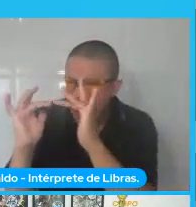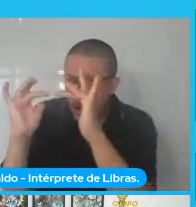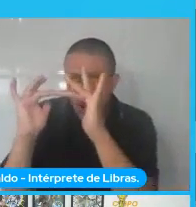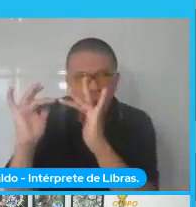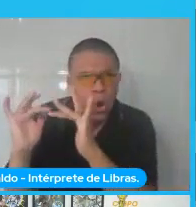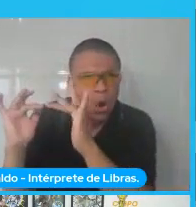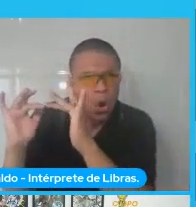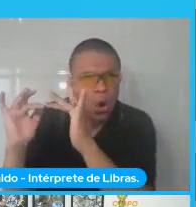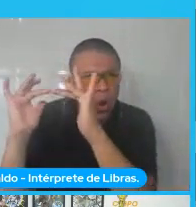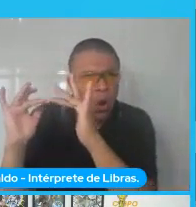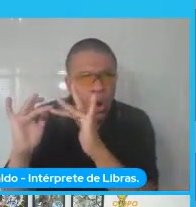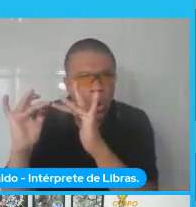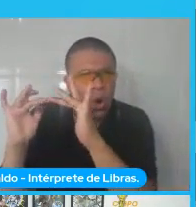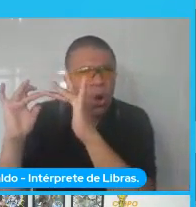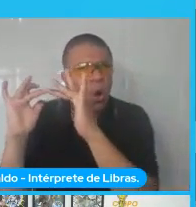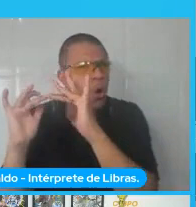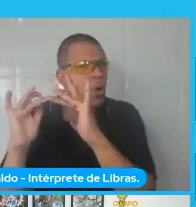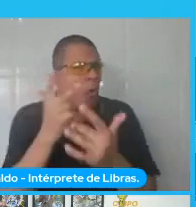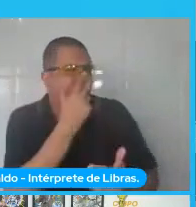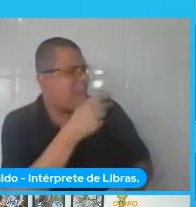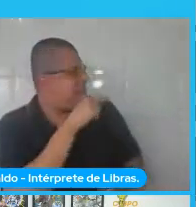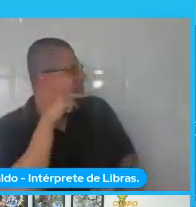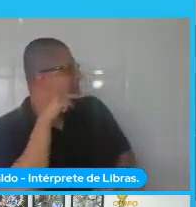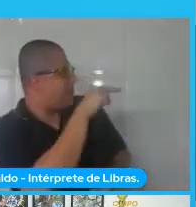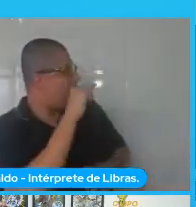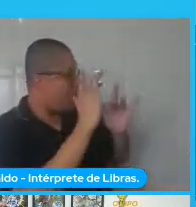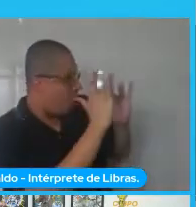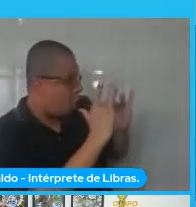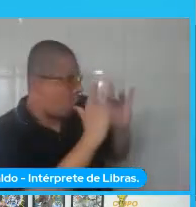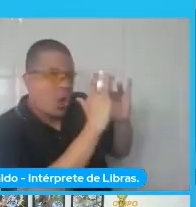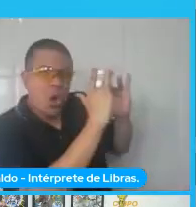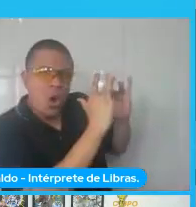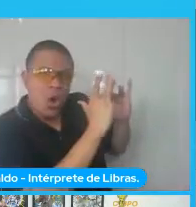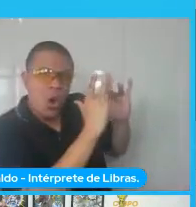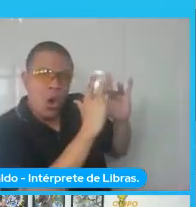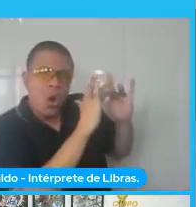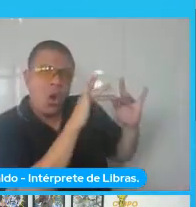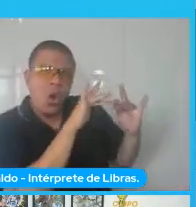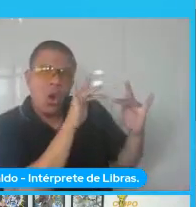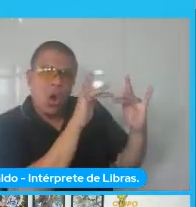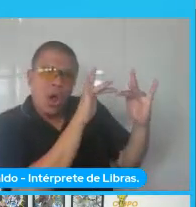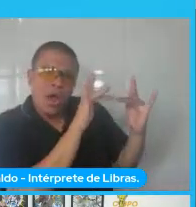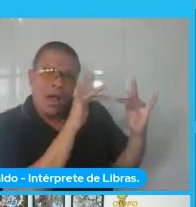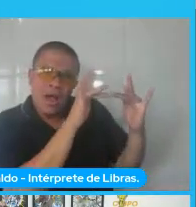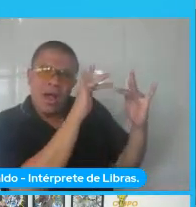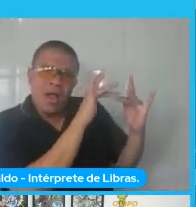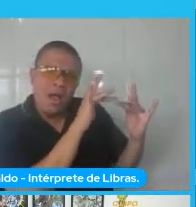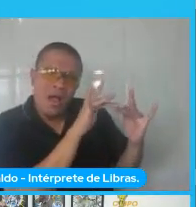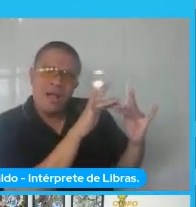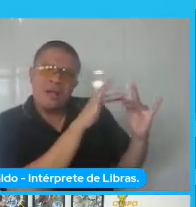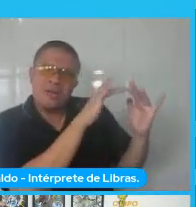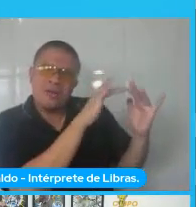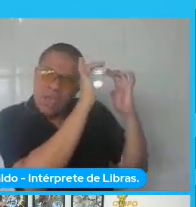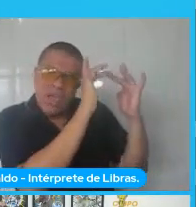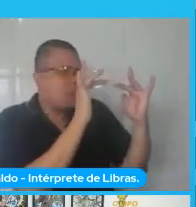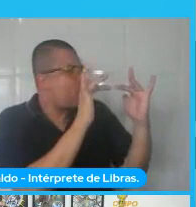aqui, uma vez que chega uma determinada instrução que venha do cérebro, por exemplo,